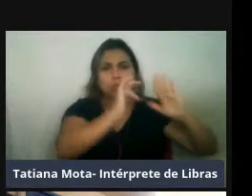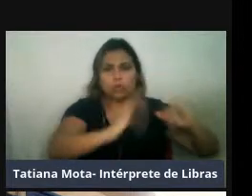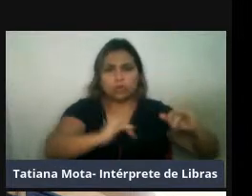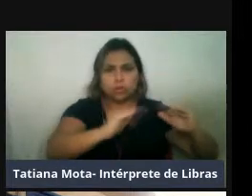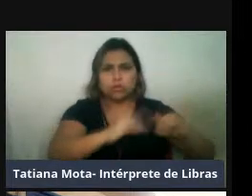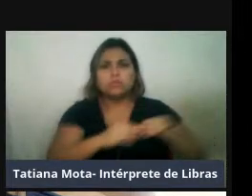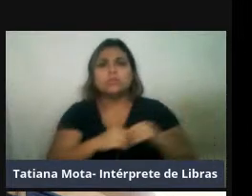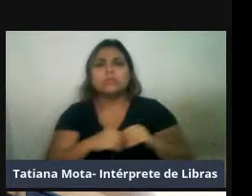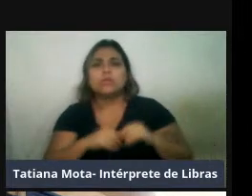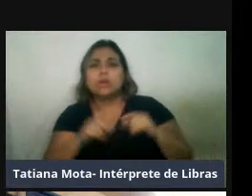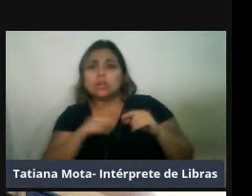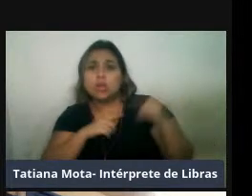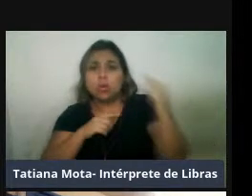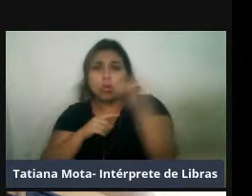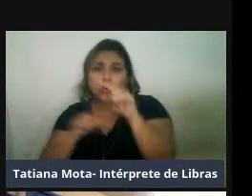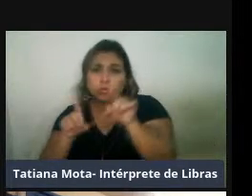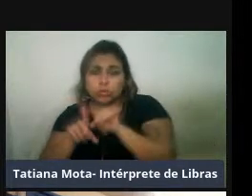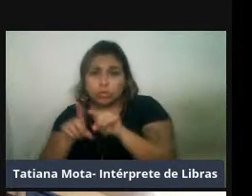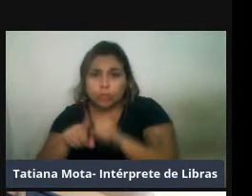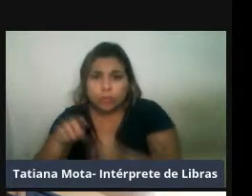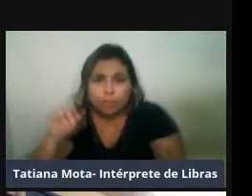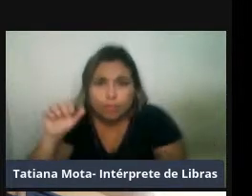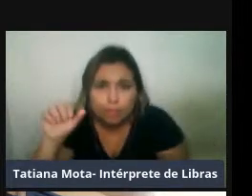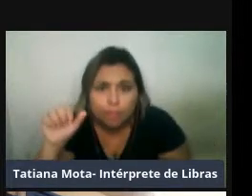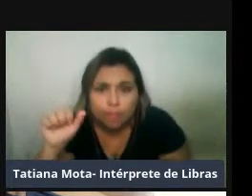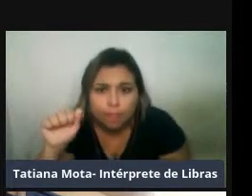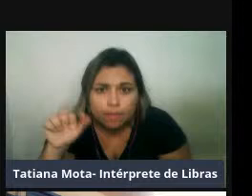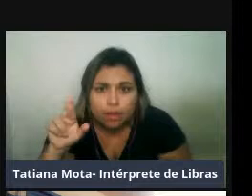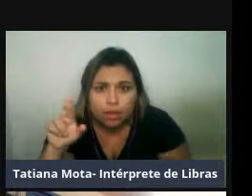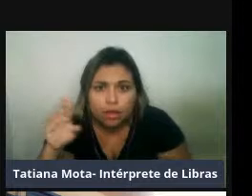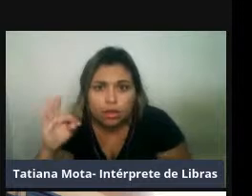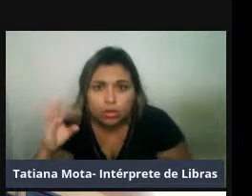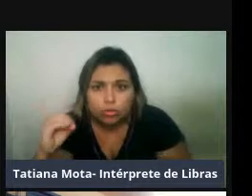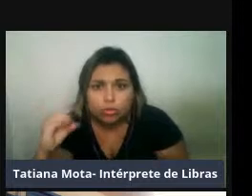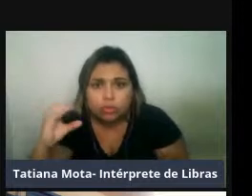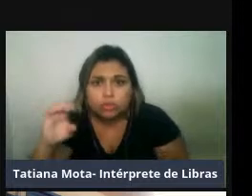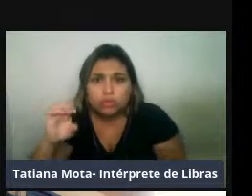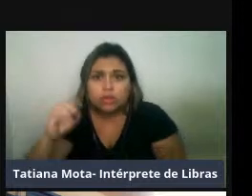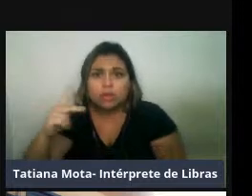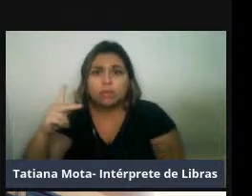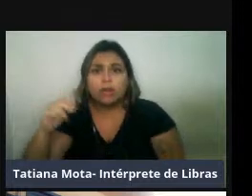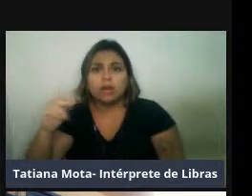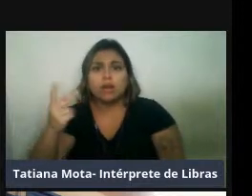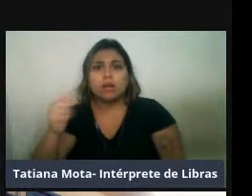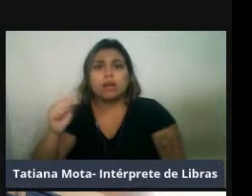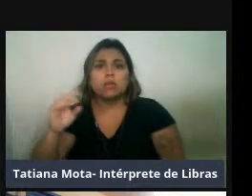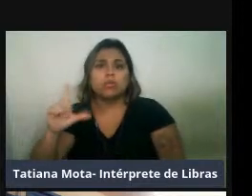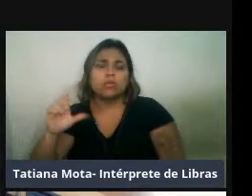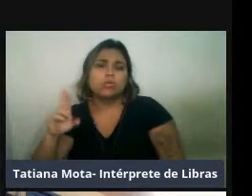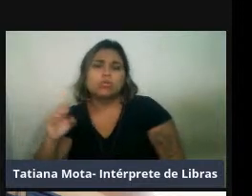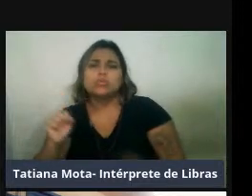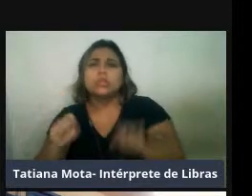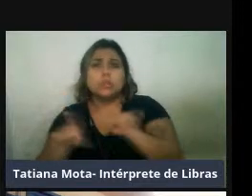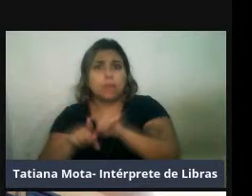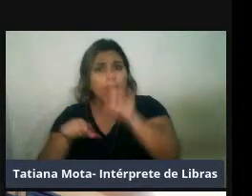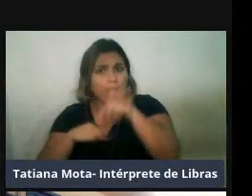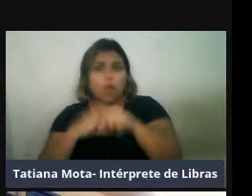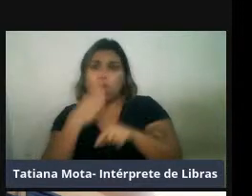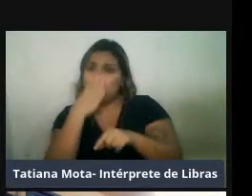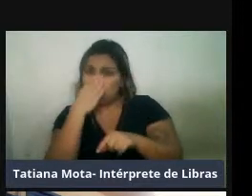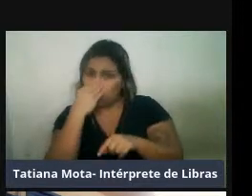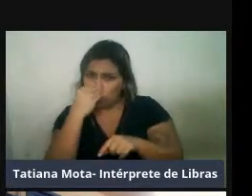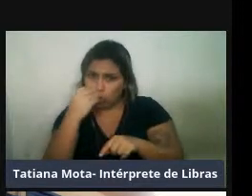australis, que junto com a Otária flavessi, são as espécies mais comuns no sul do Brasil, esse é o lobo marinho, que a gente tem